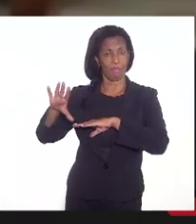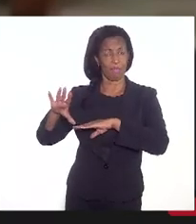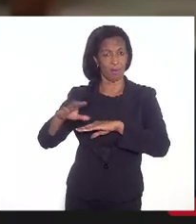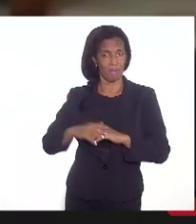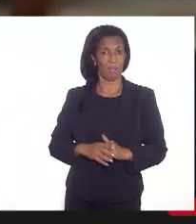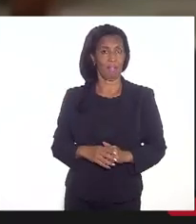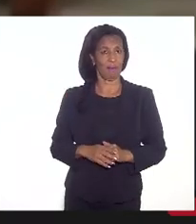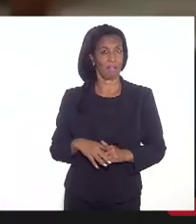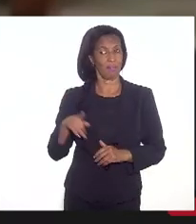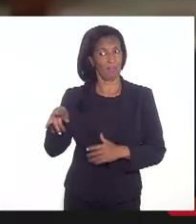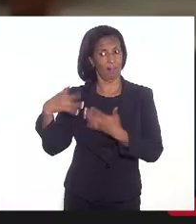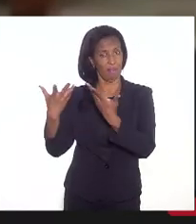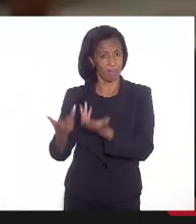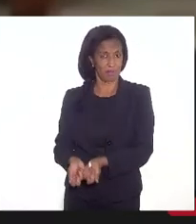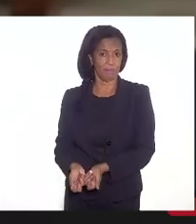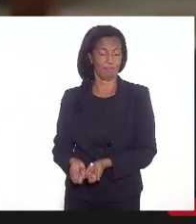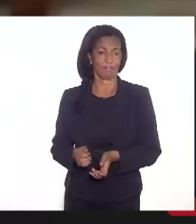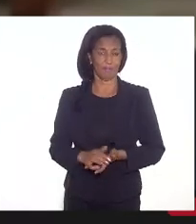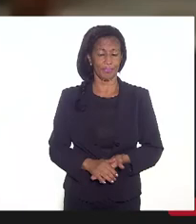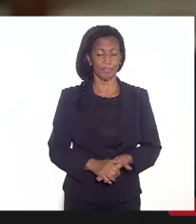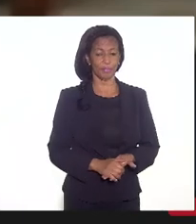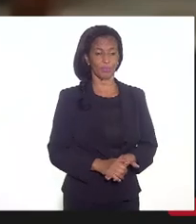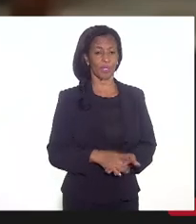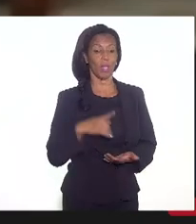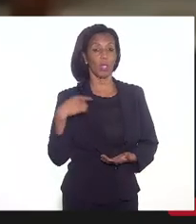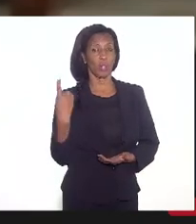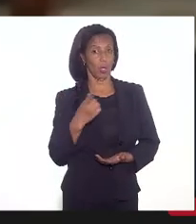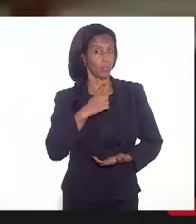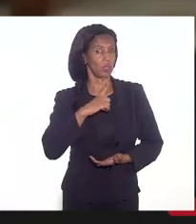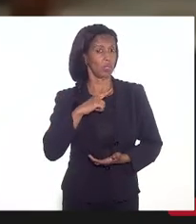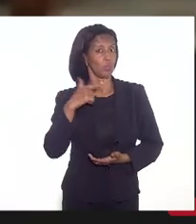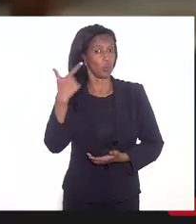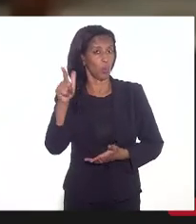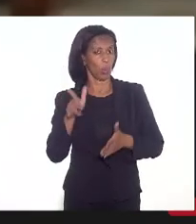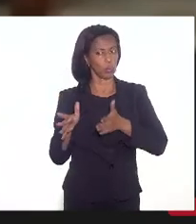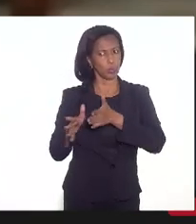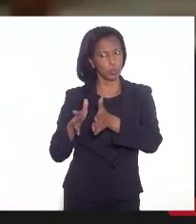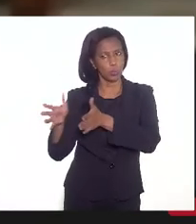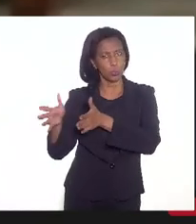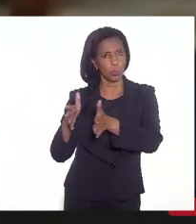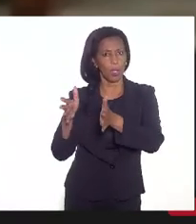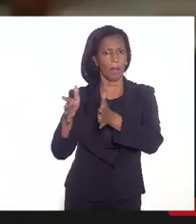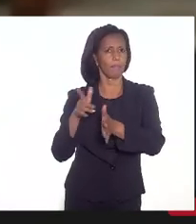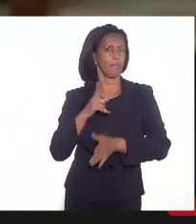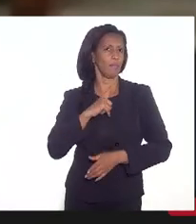aceitará isso. Nós temos outras alternativas que estamos